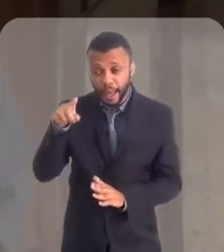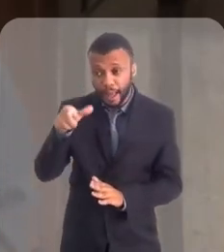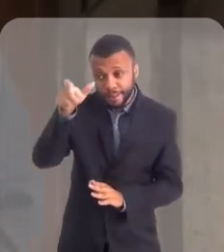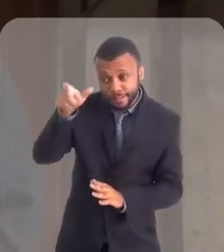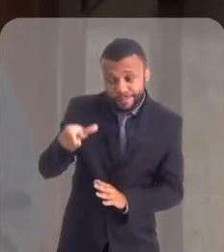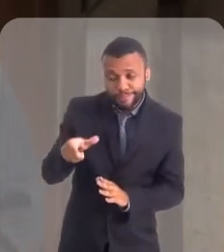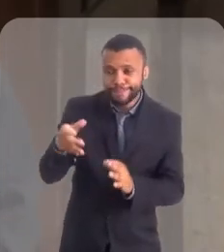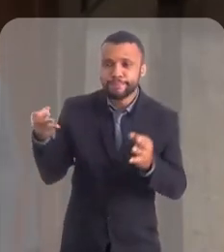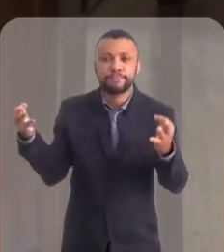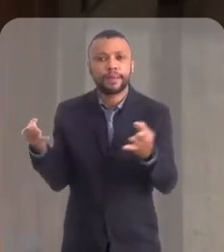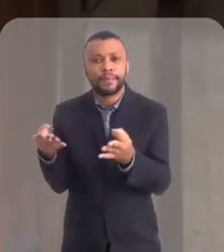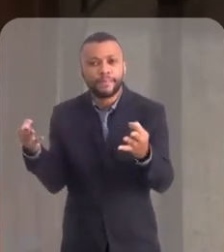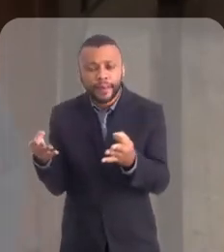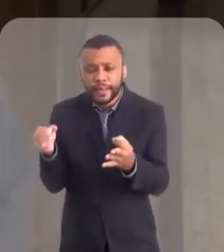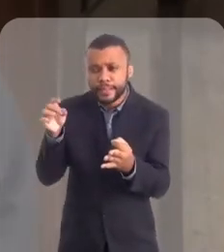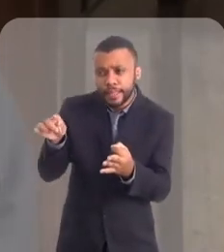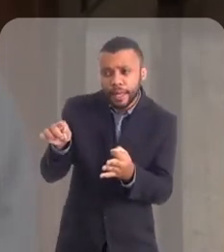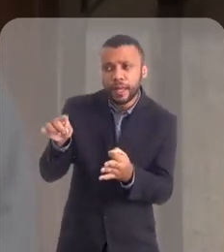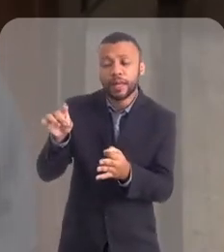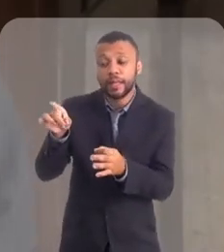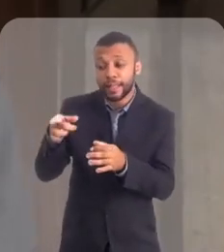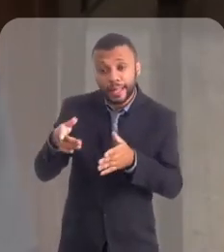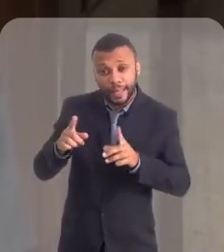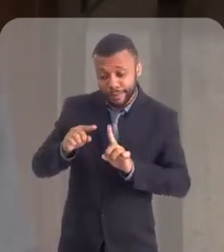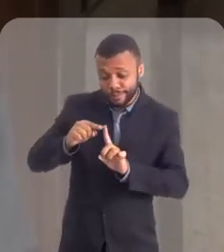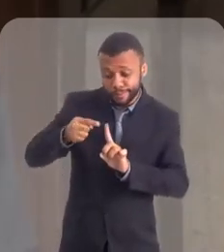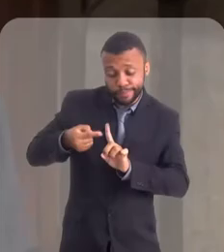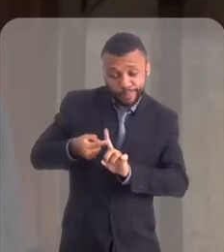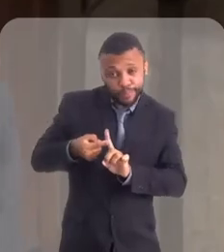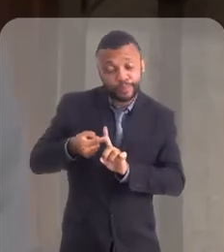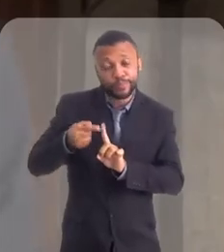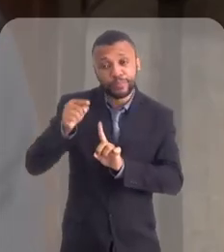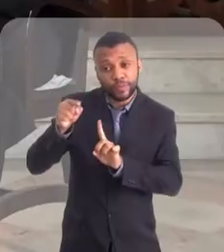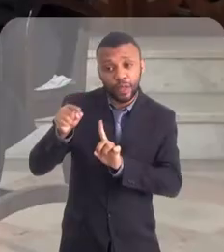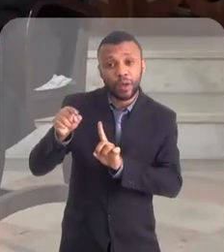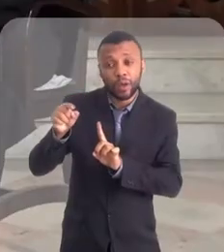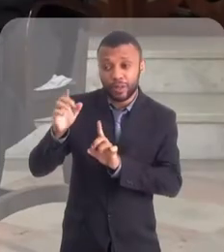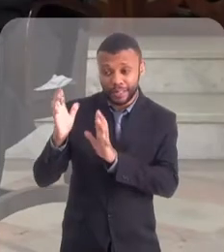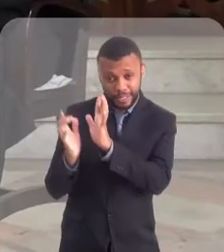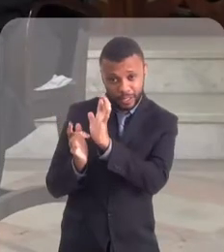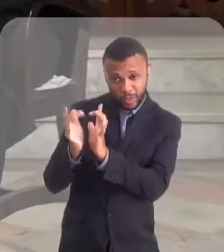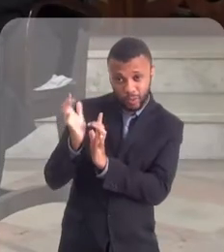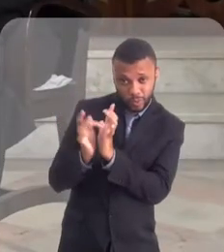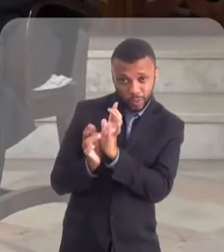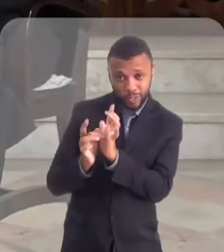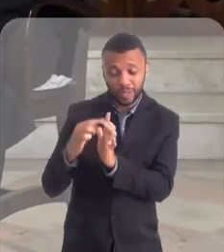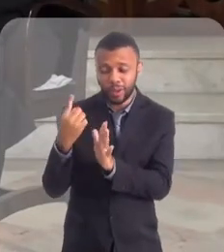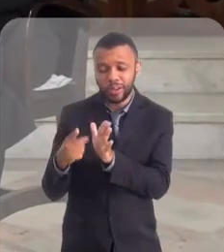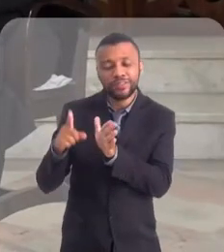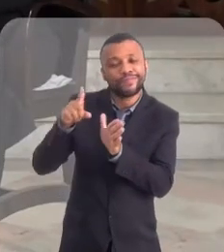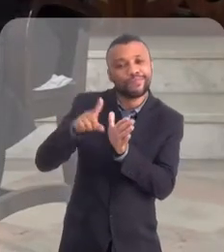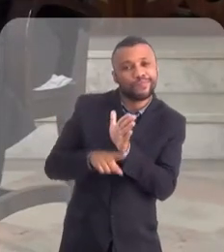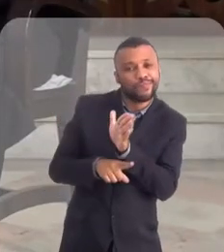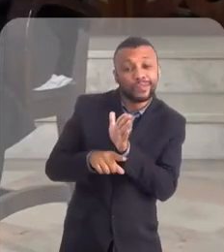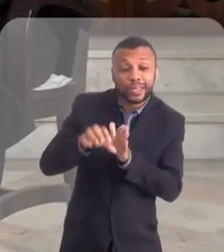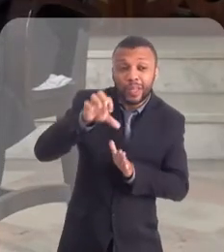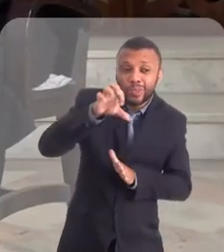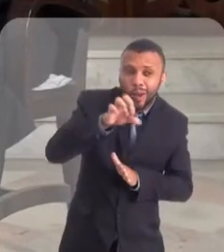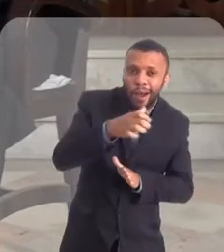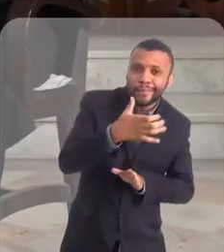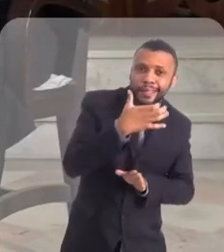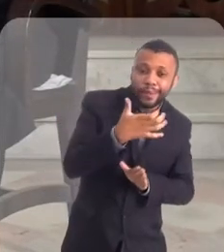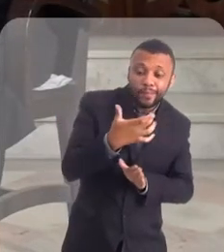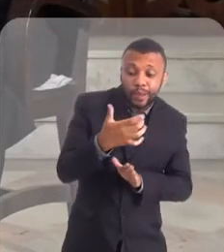criação de Deus, ela não é o próprio Deus. Então, a gente tira um diazinho da gestação dela, em vez de ser 8 de dezembro,